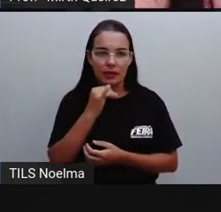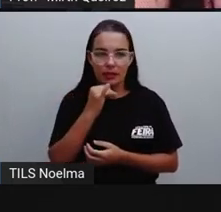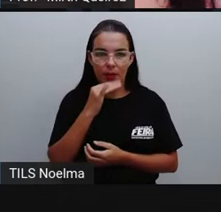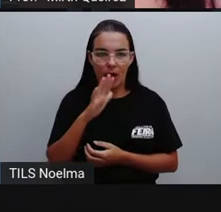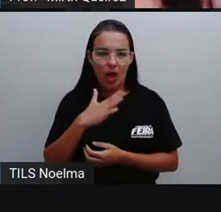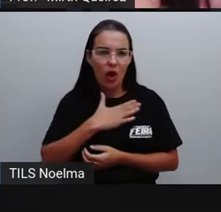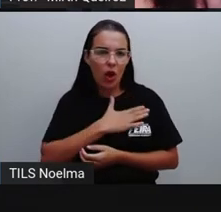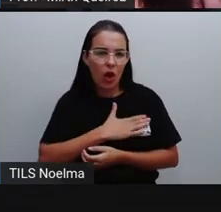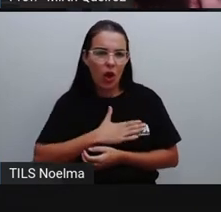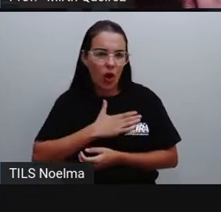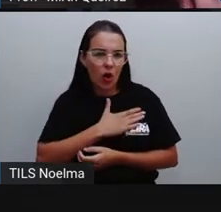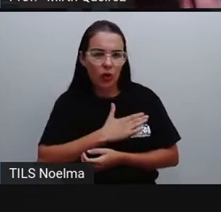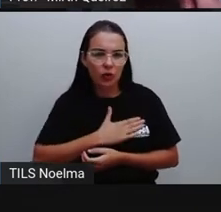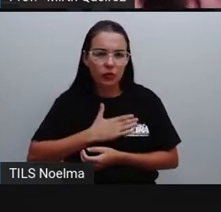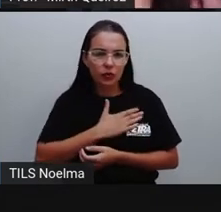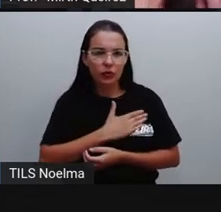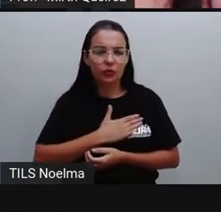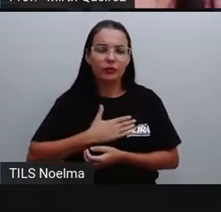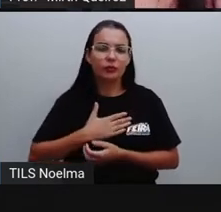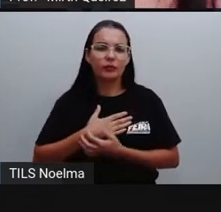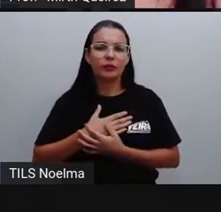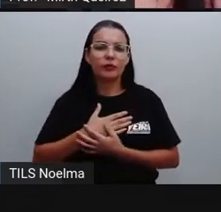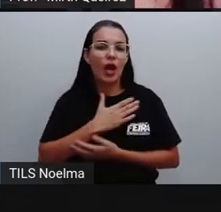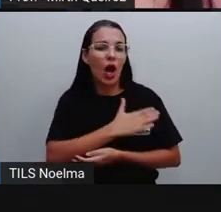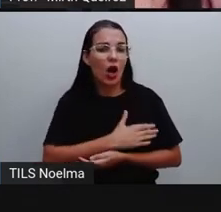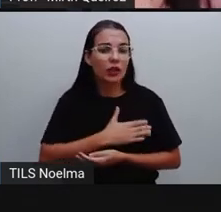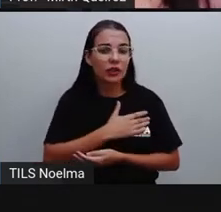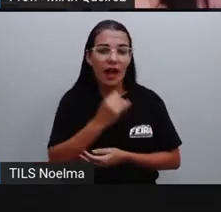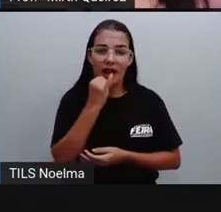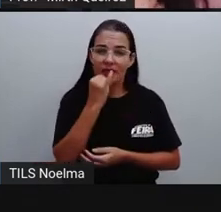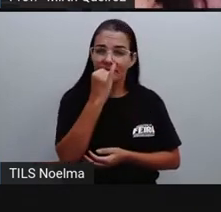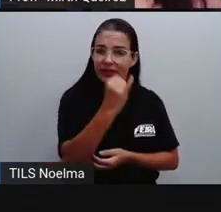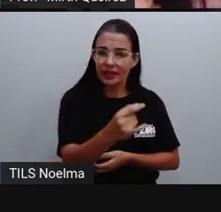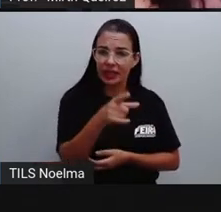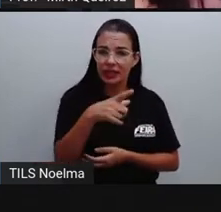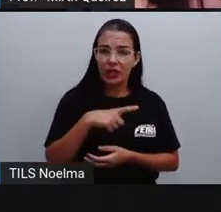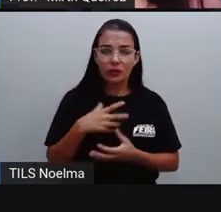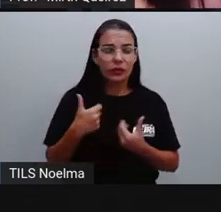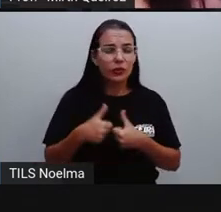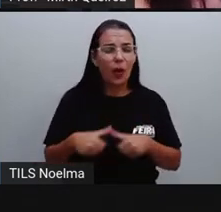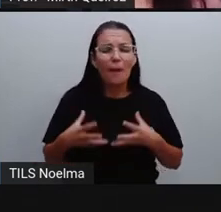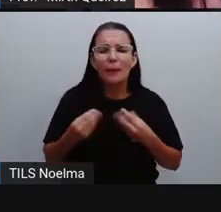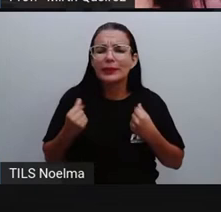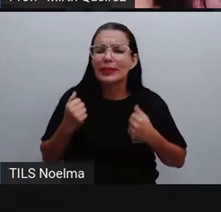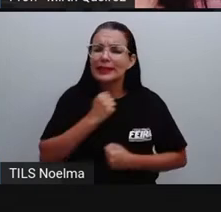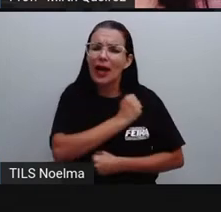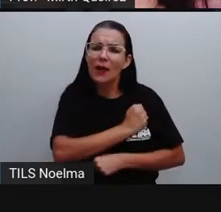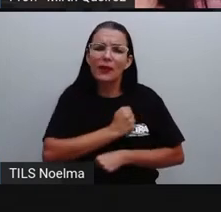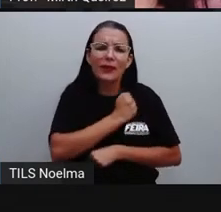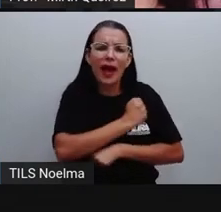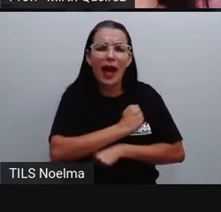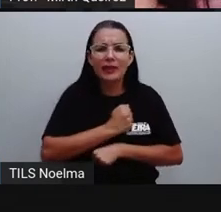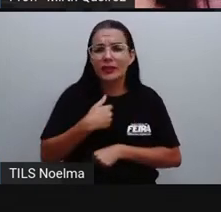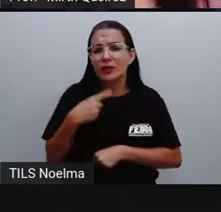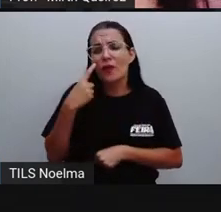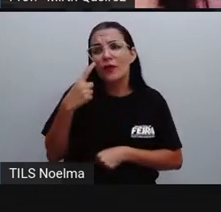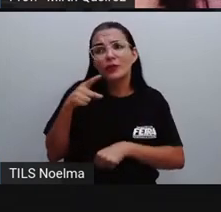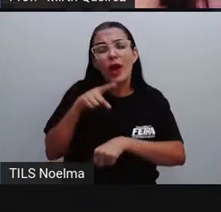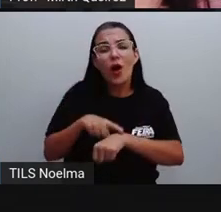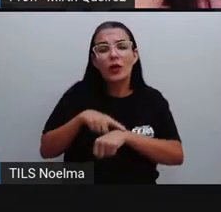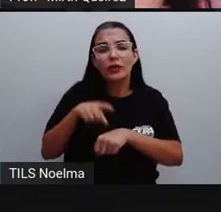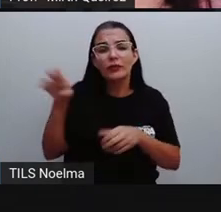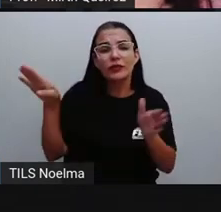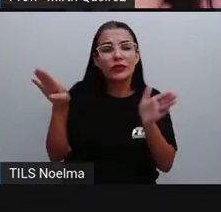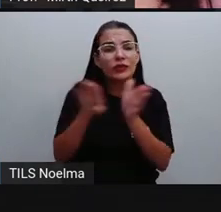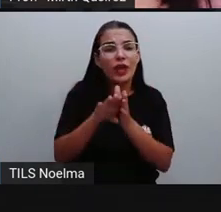Gostaria, ou querido Lucas, gostaria de dizer-lhe que estou com muitas saudades e não vejo